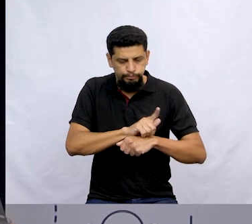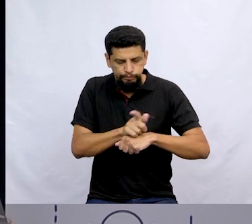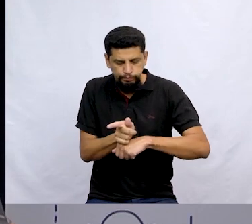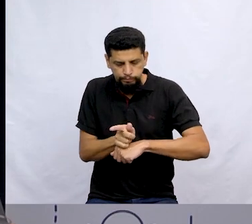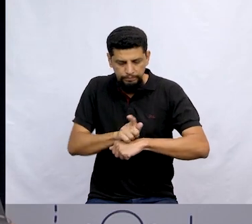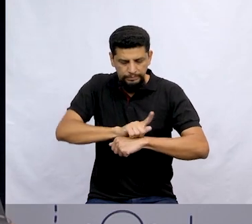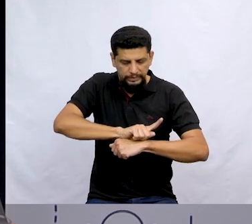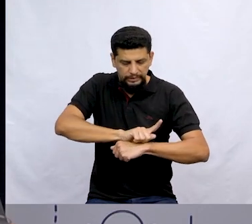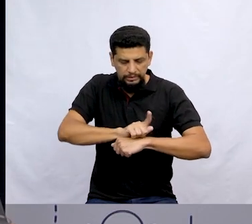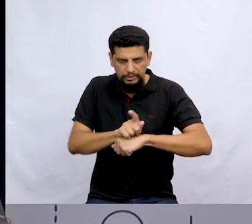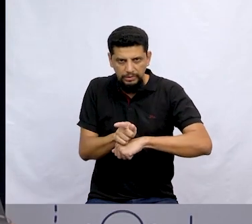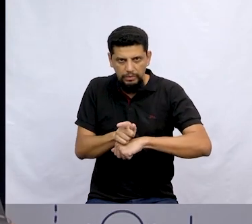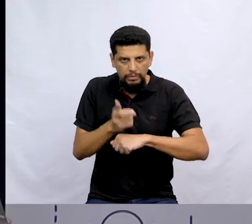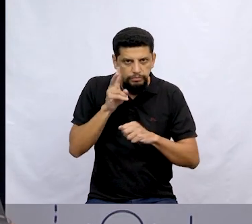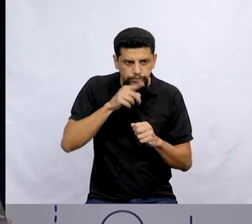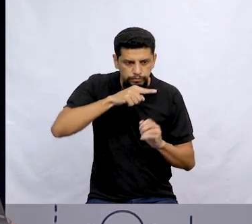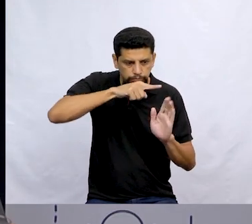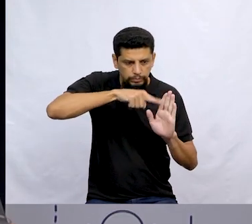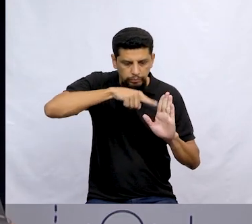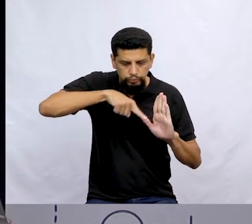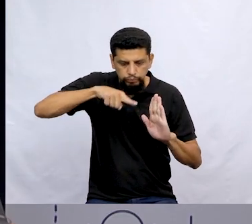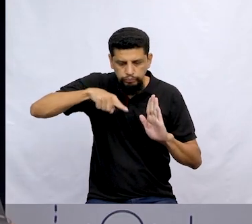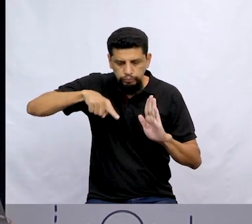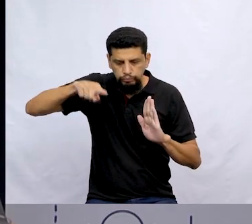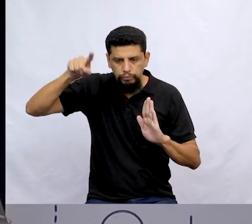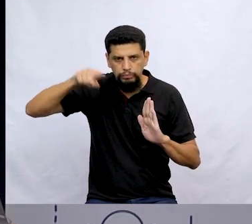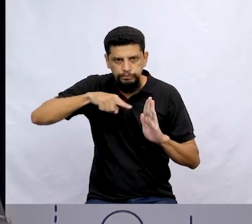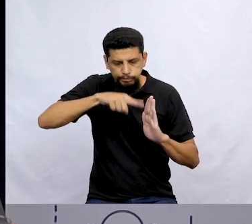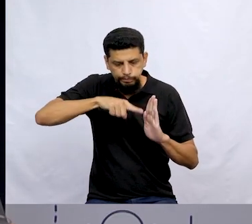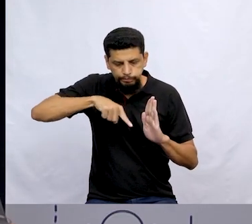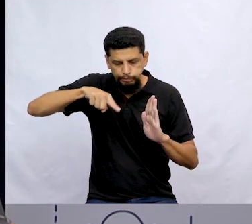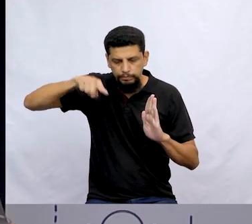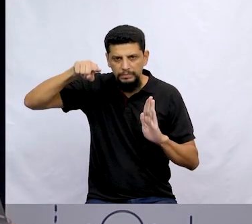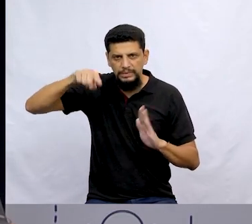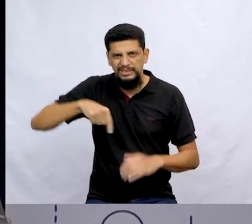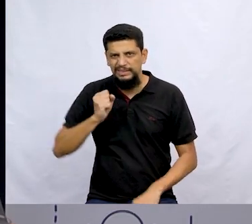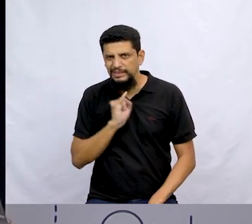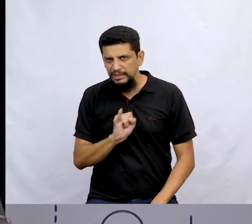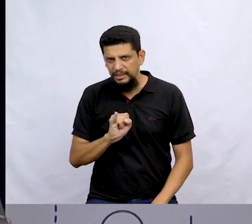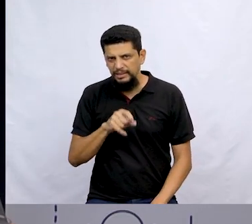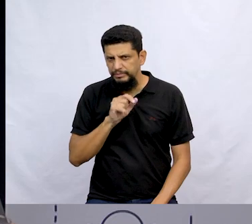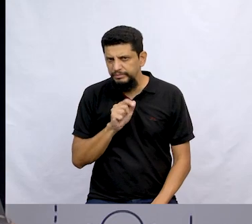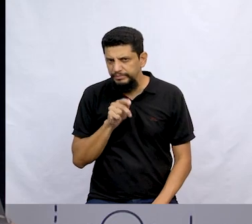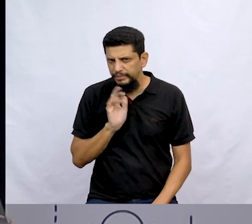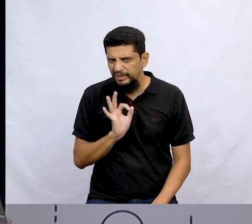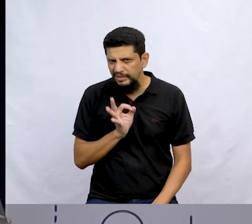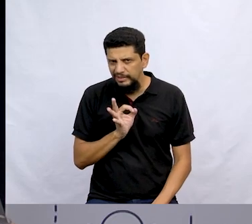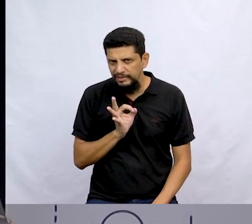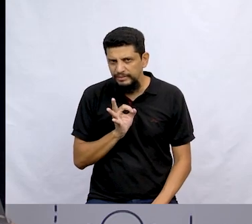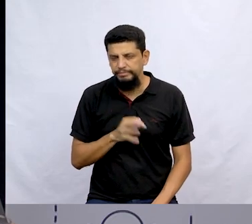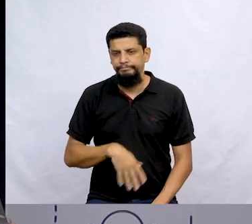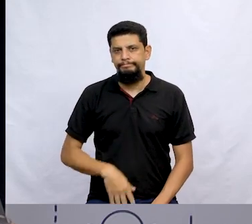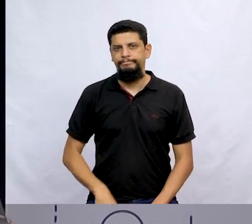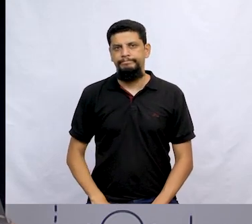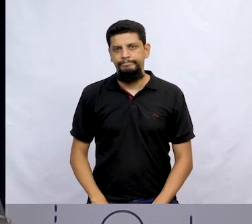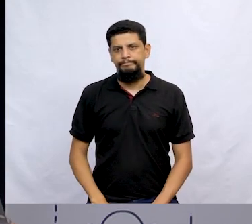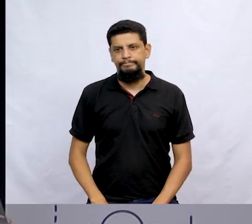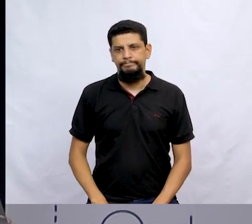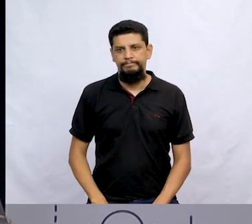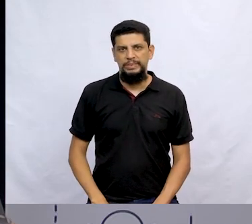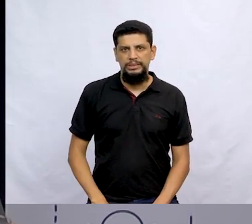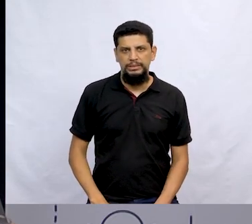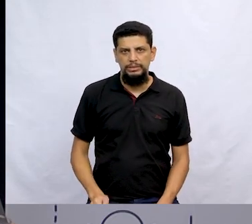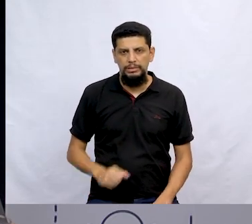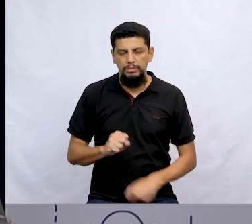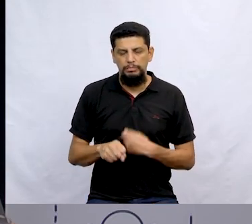aqui está vendo que os níveis de má sorte estão altíssimos. Será que era isso? O